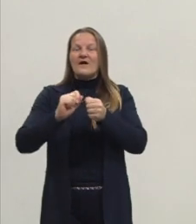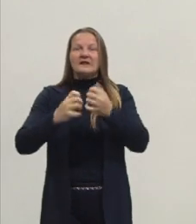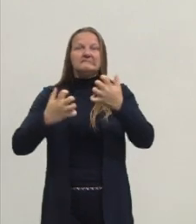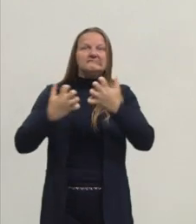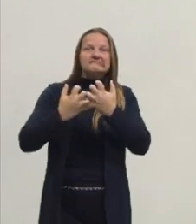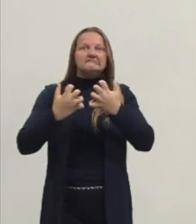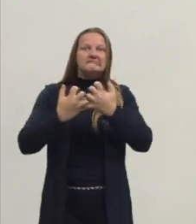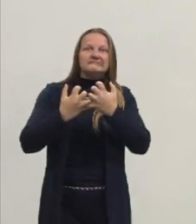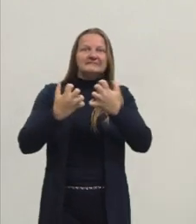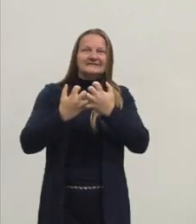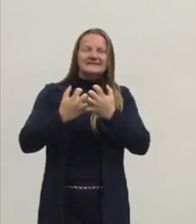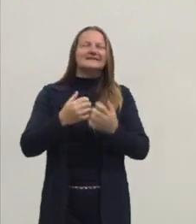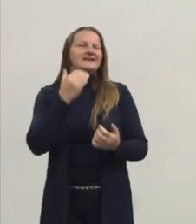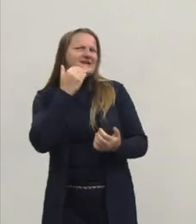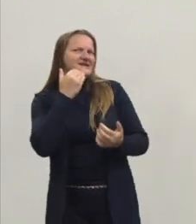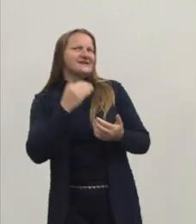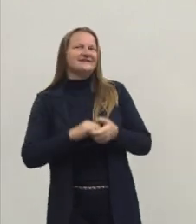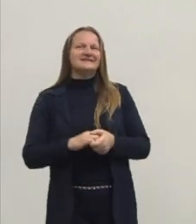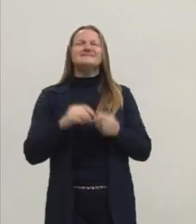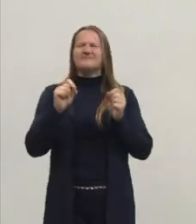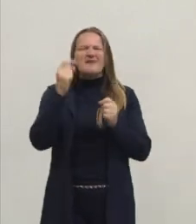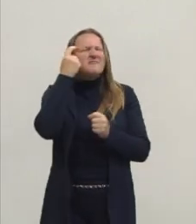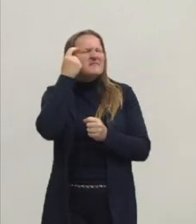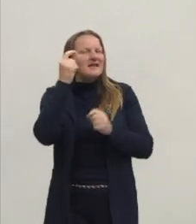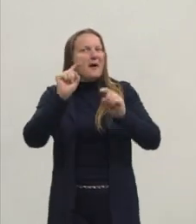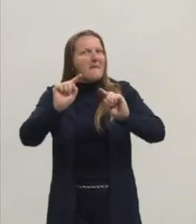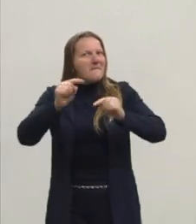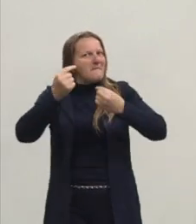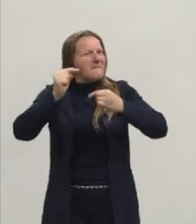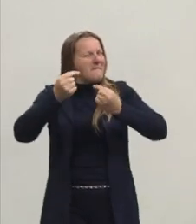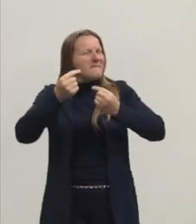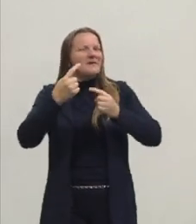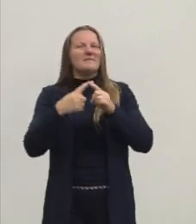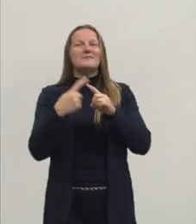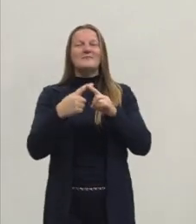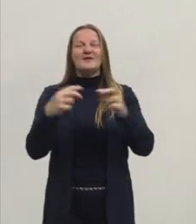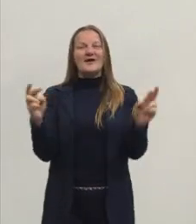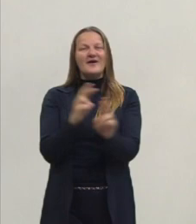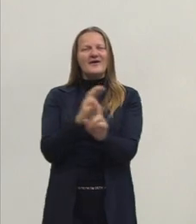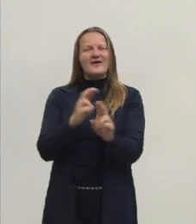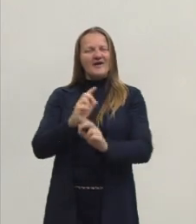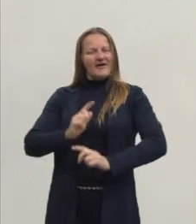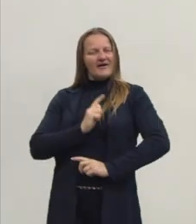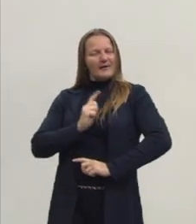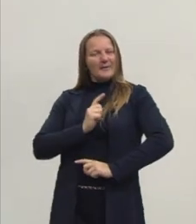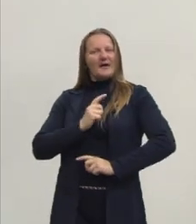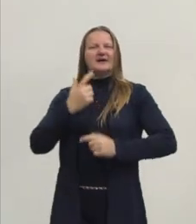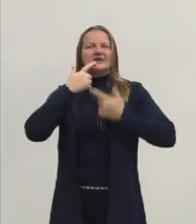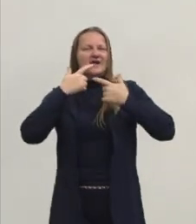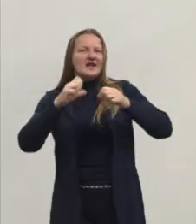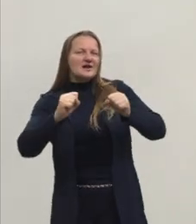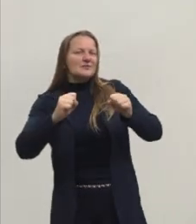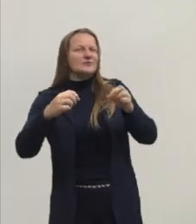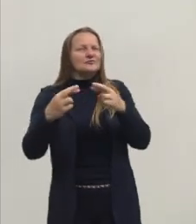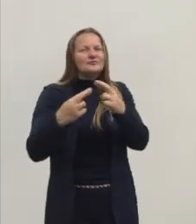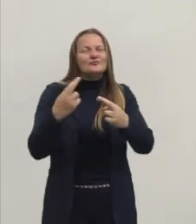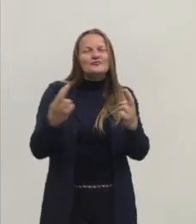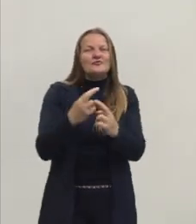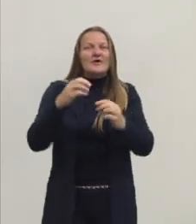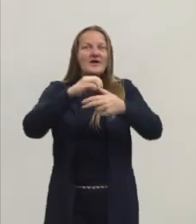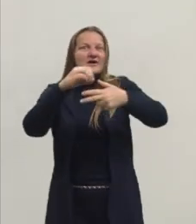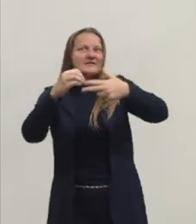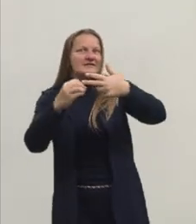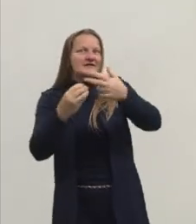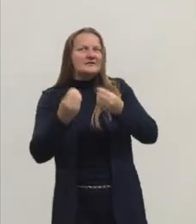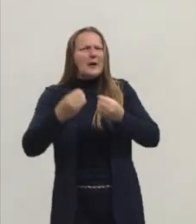falhar. E a gente vai pensar aí um pouquinho sobre essas relações da gramática com o Enem e se a